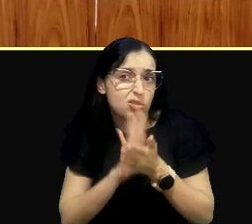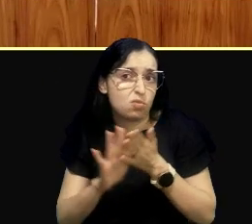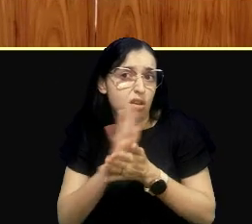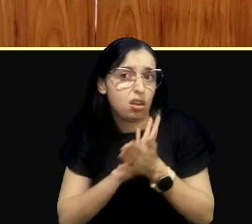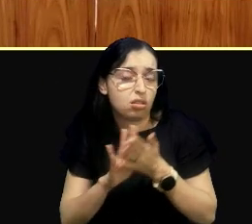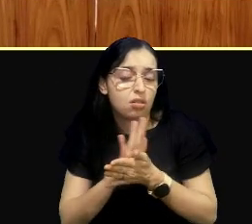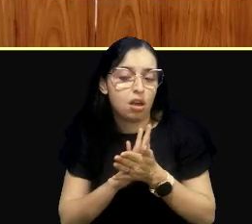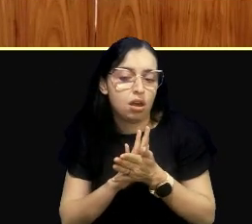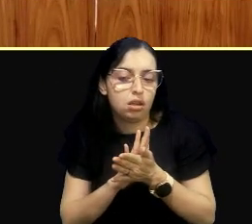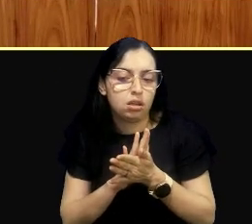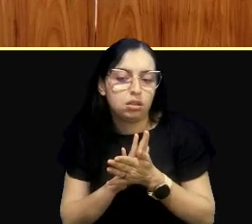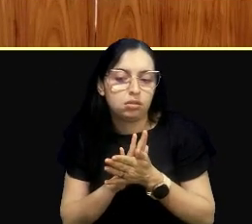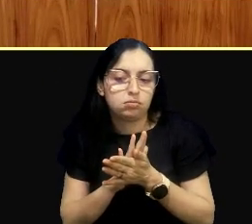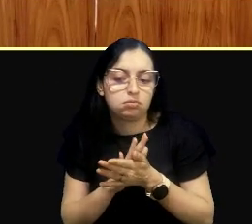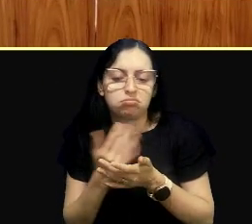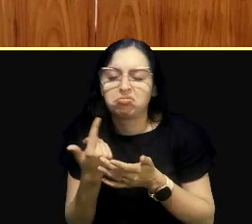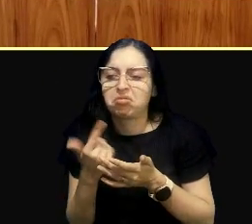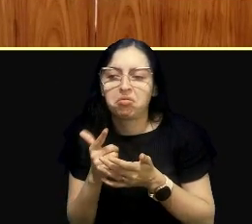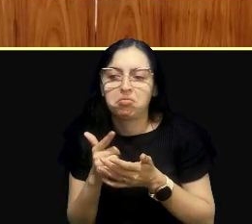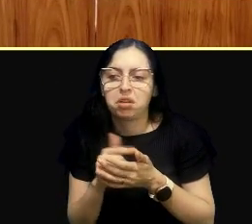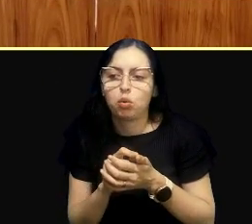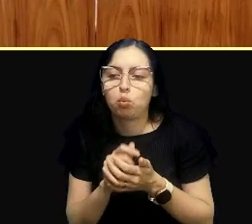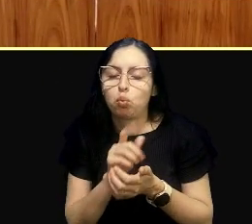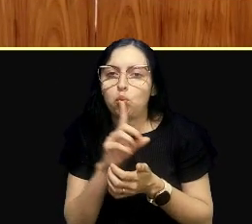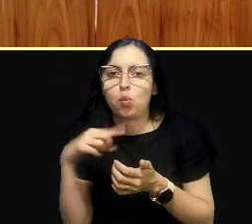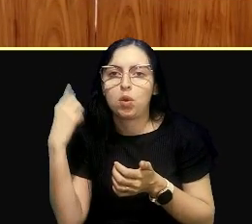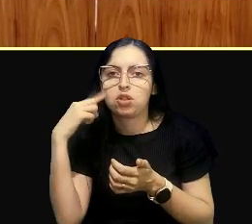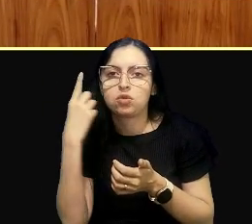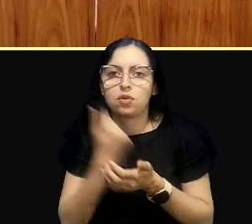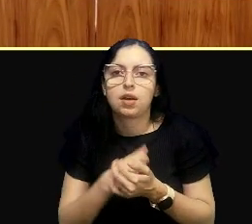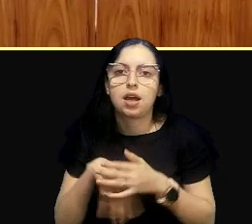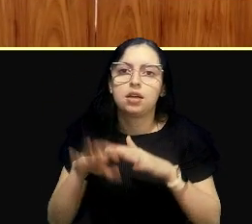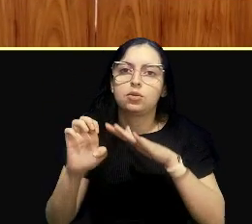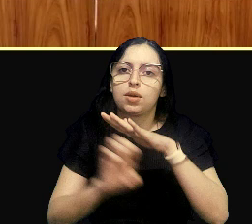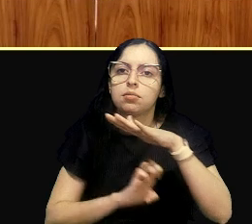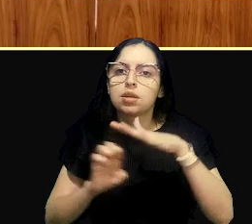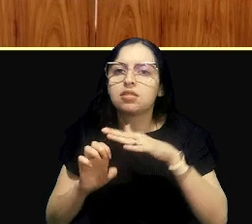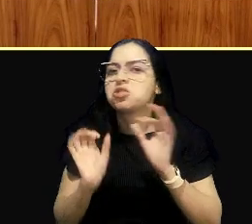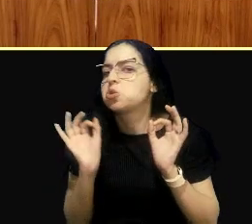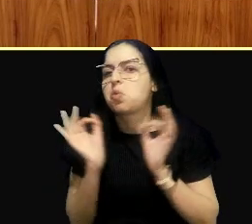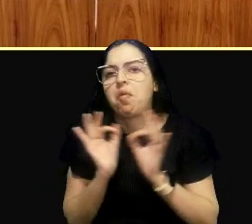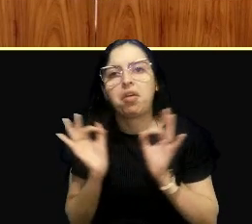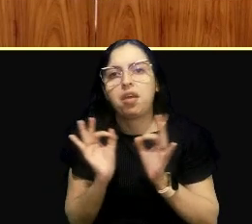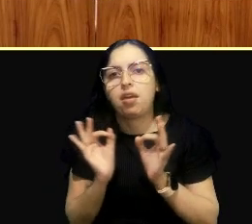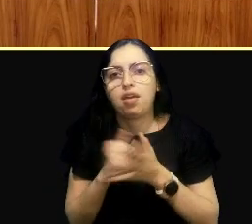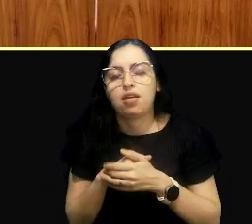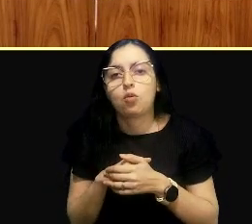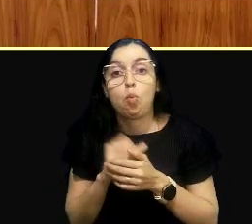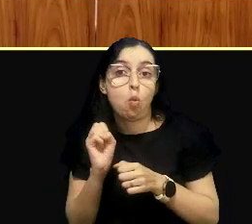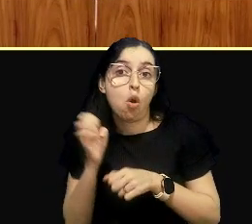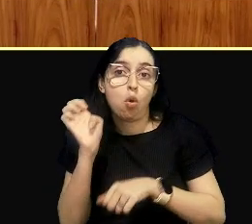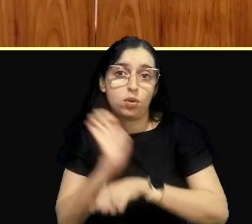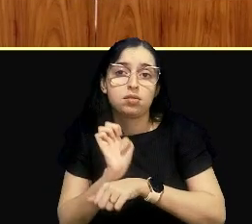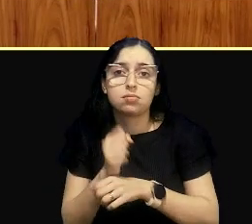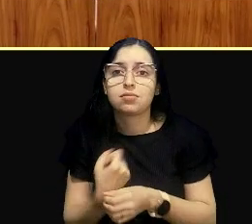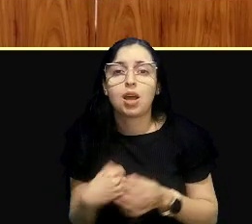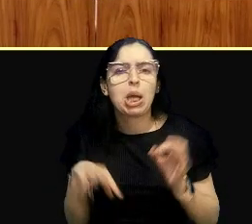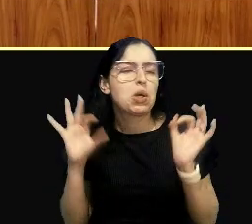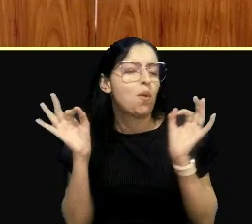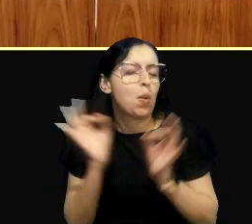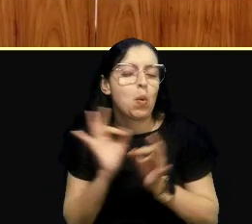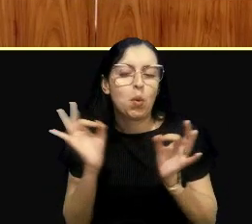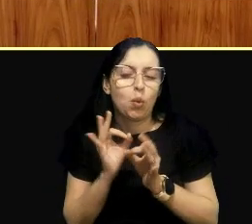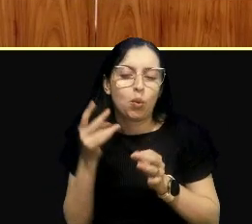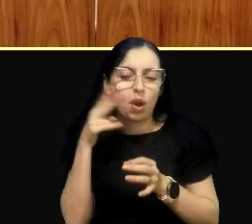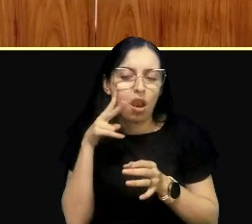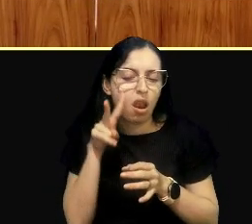leigo, não tá, e com o advogado, ali da empresa, olha, tá tudo, ou do próprio estado, olha, tá tudo ótimo, olha